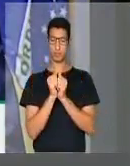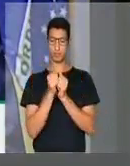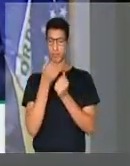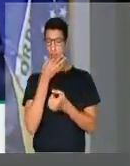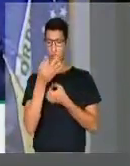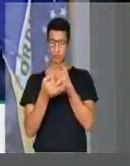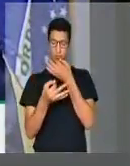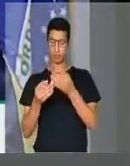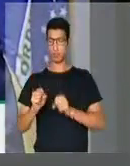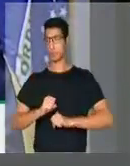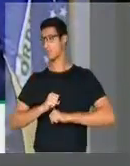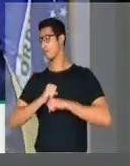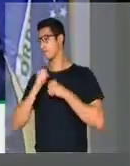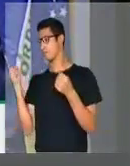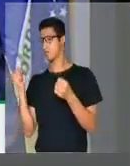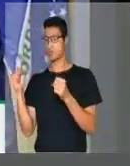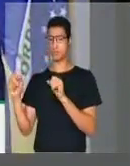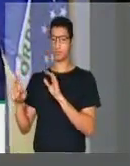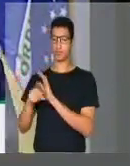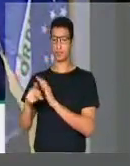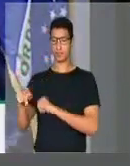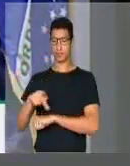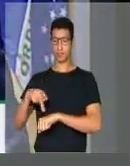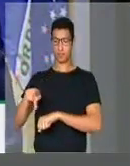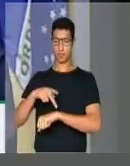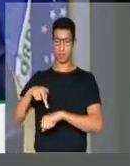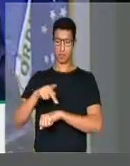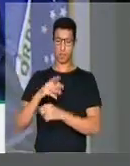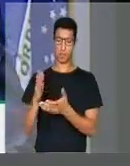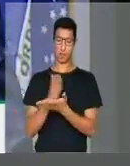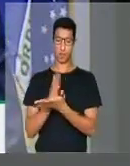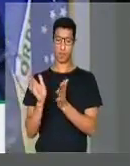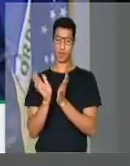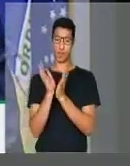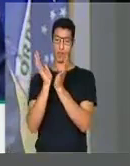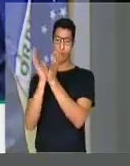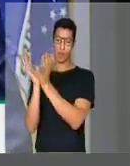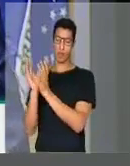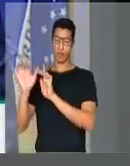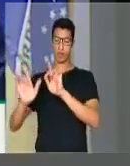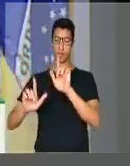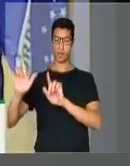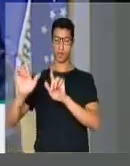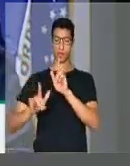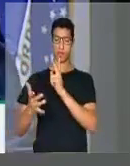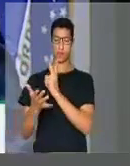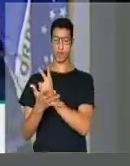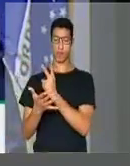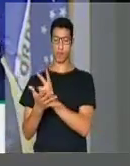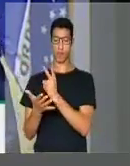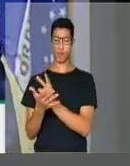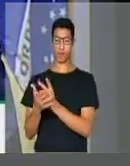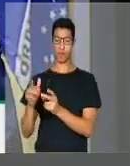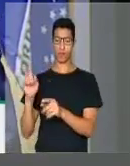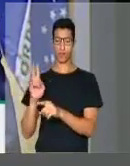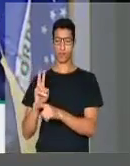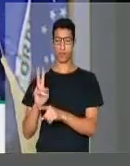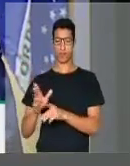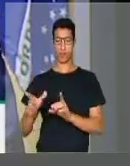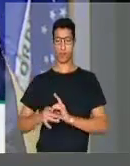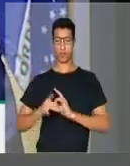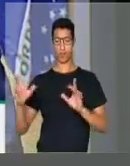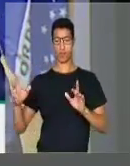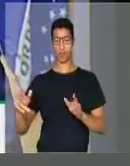a posição reacionária do país, de alguns segmentos da imprensa, mesmo sendo um ferrenho defensor da